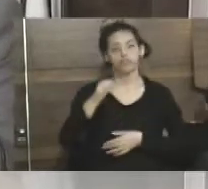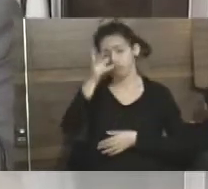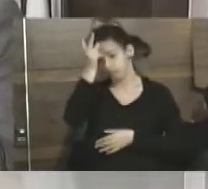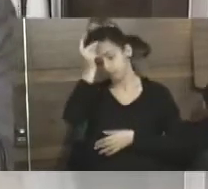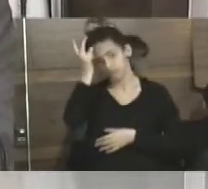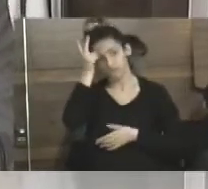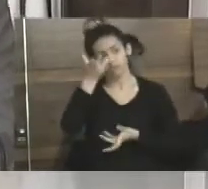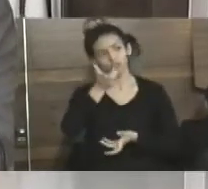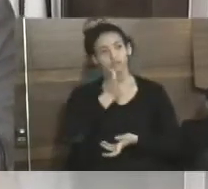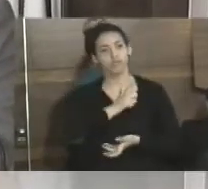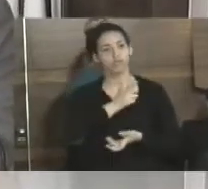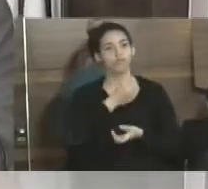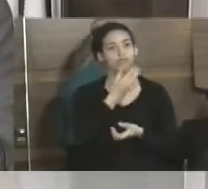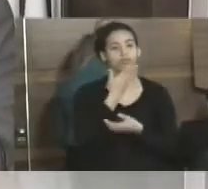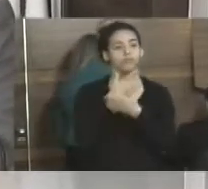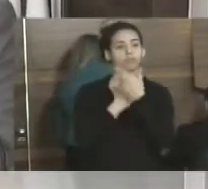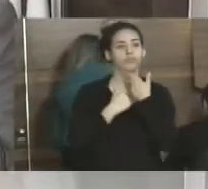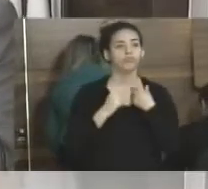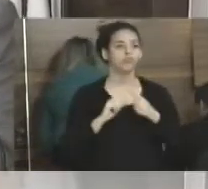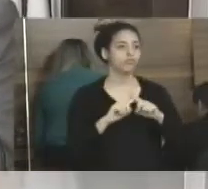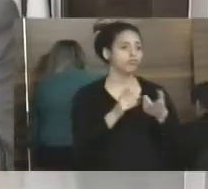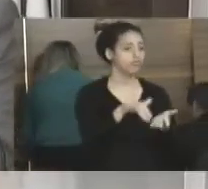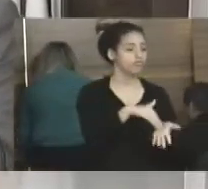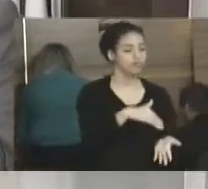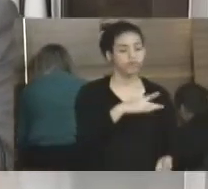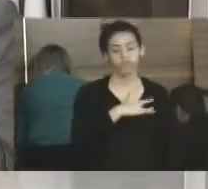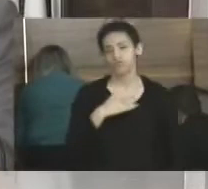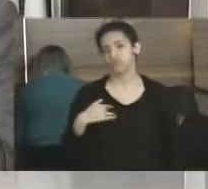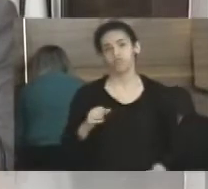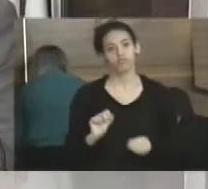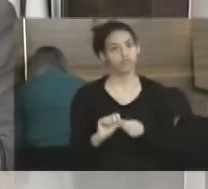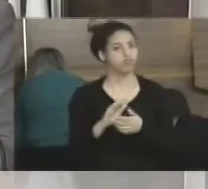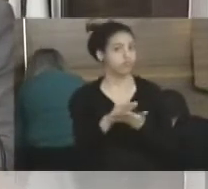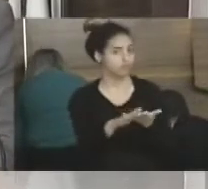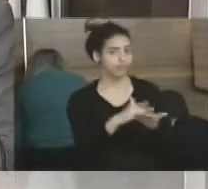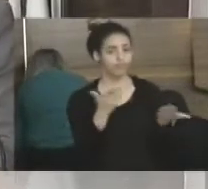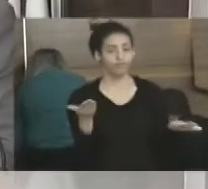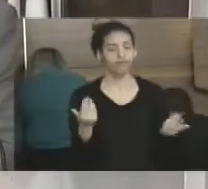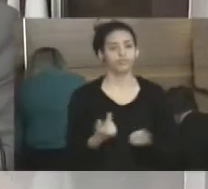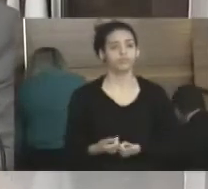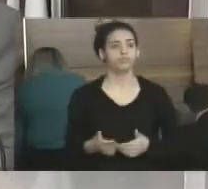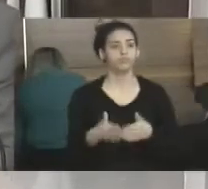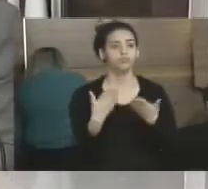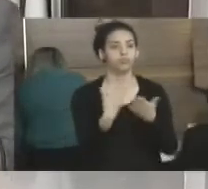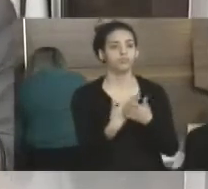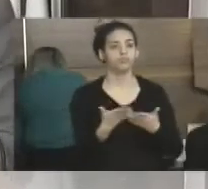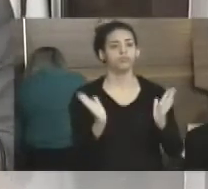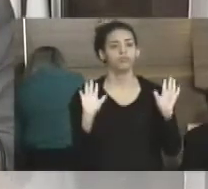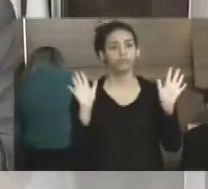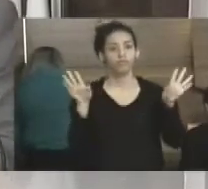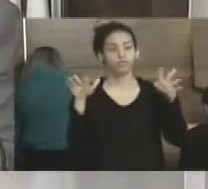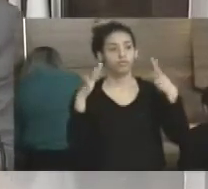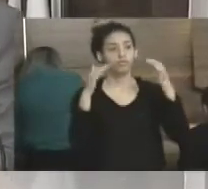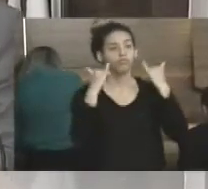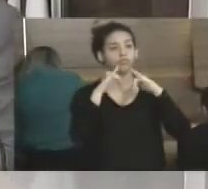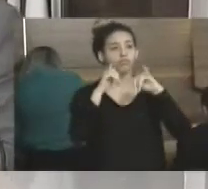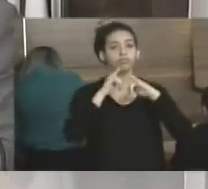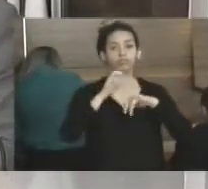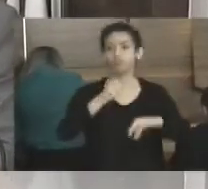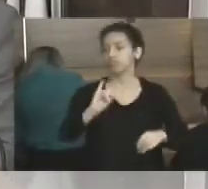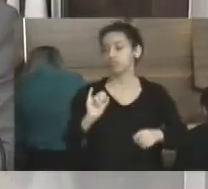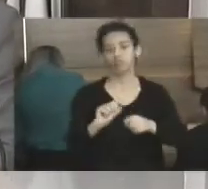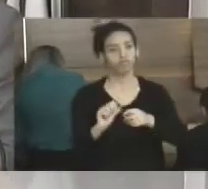vontade e a Secretaria de Saúde não fazer a parte dela. Então, aqui está, esse requerimento é mais um alerta para que, se não